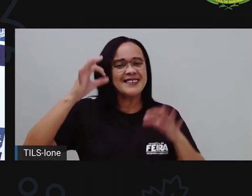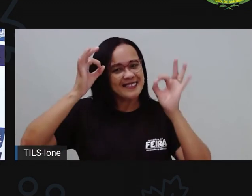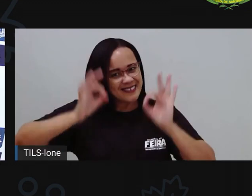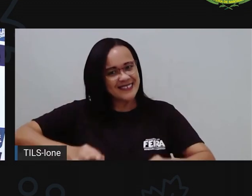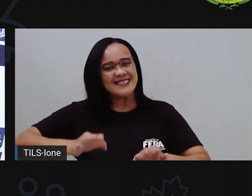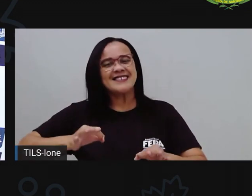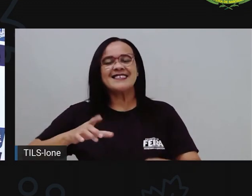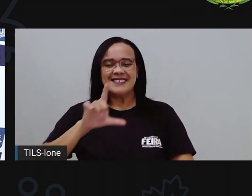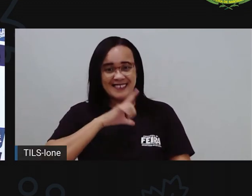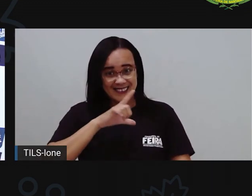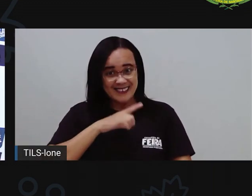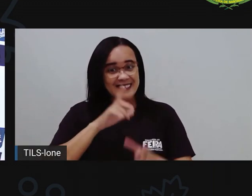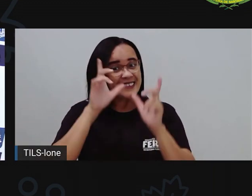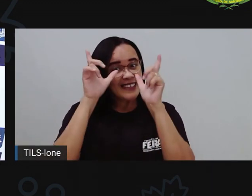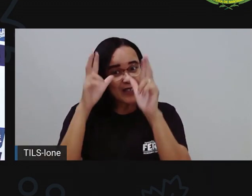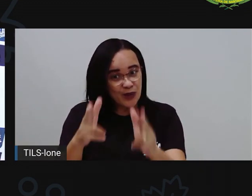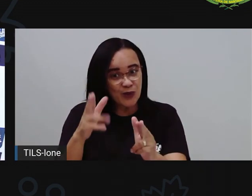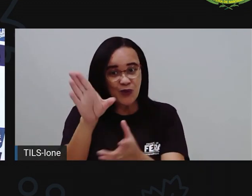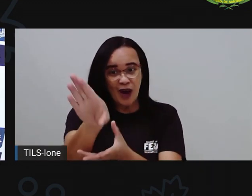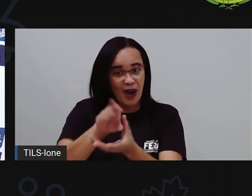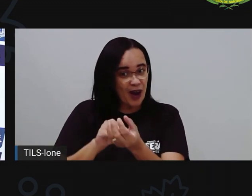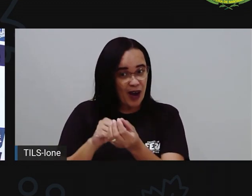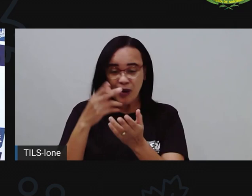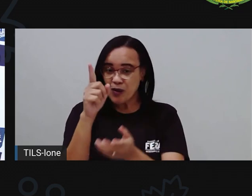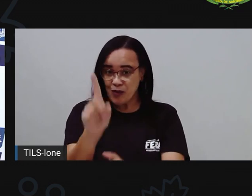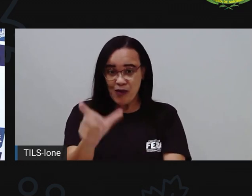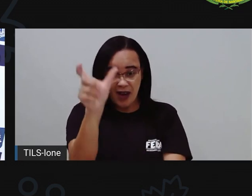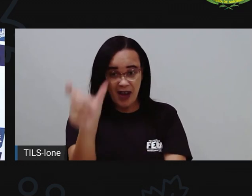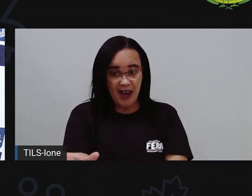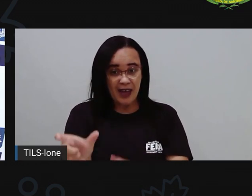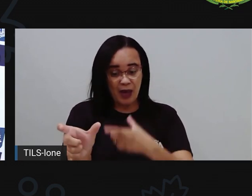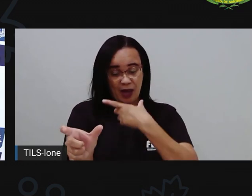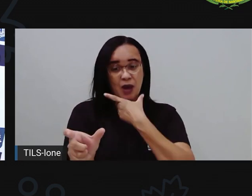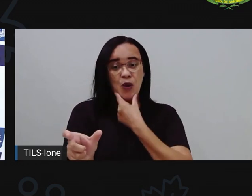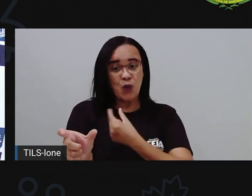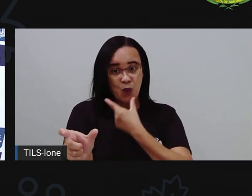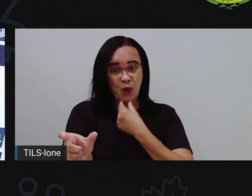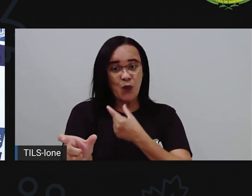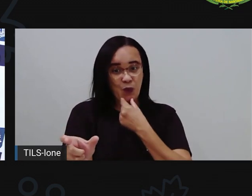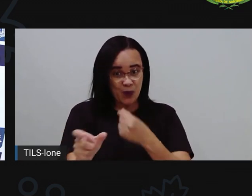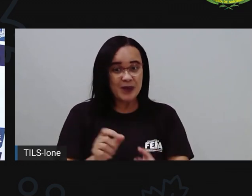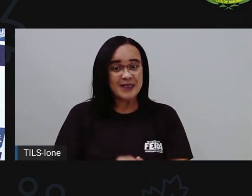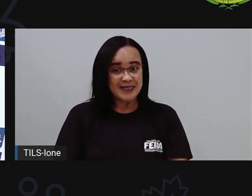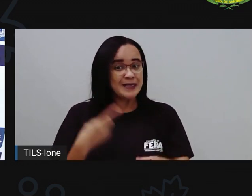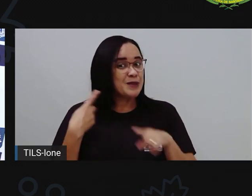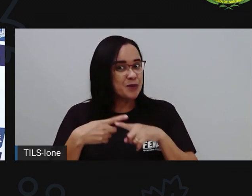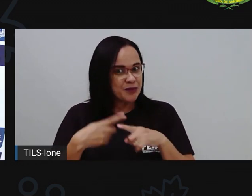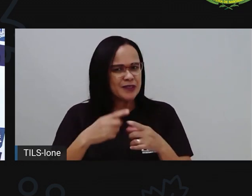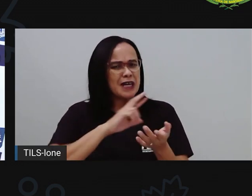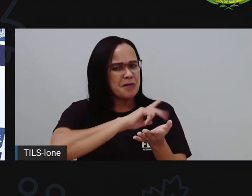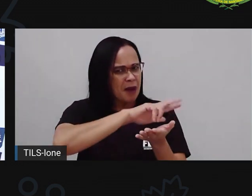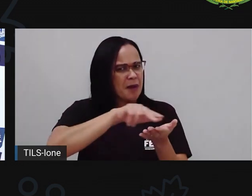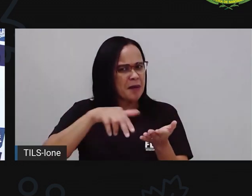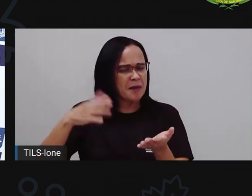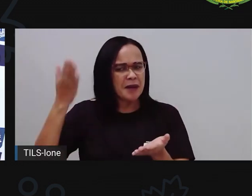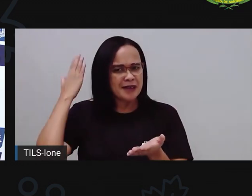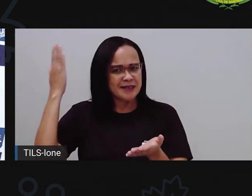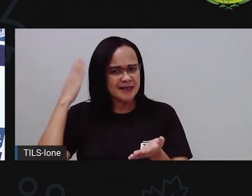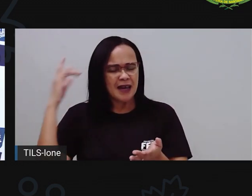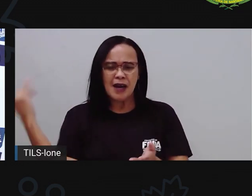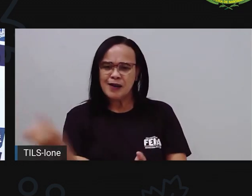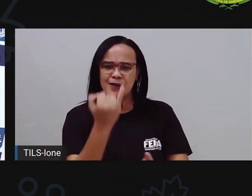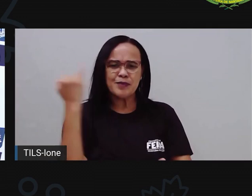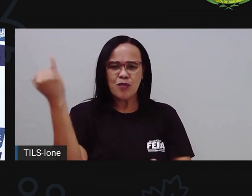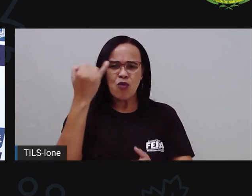são assim como Tchilimpim, né? A gente já veio conversando várias vezes sobre a higiene, a importância de cuidar do nosso